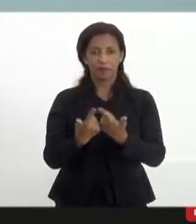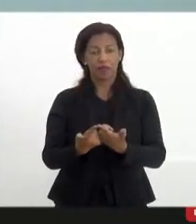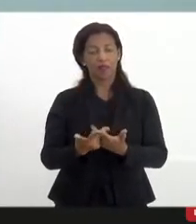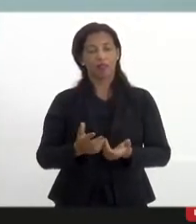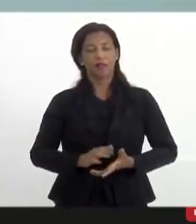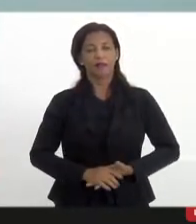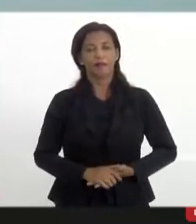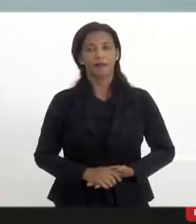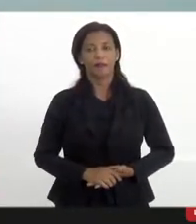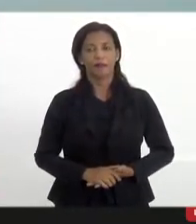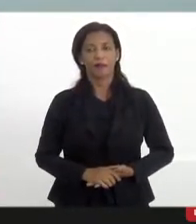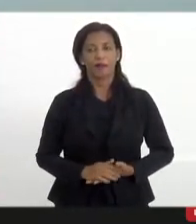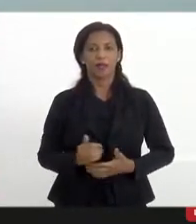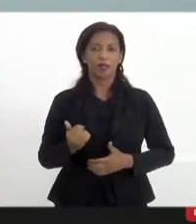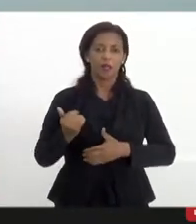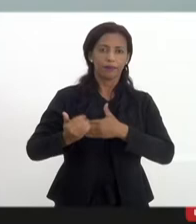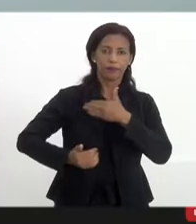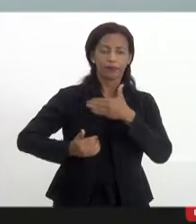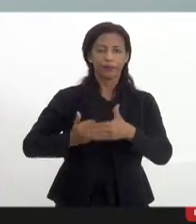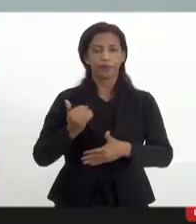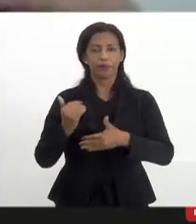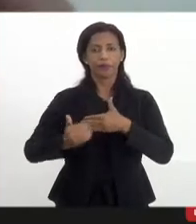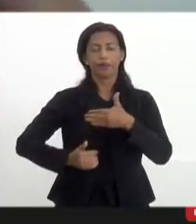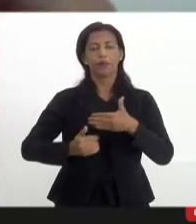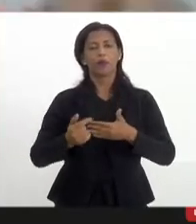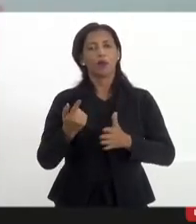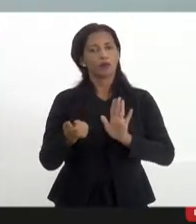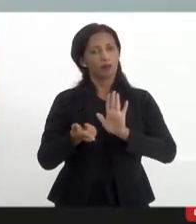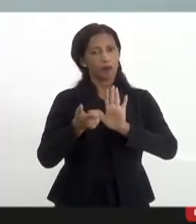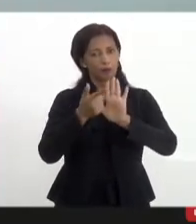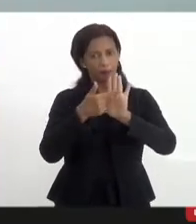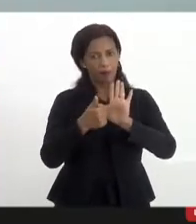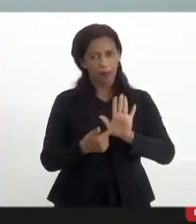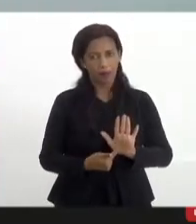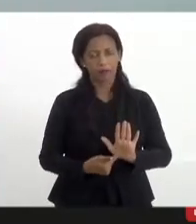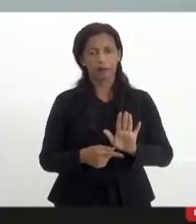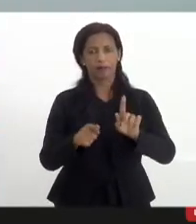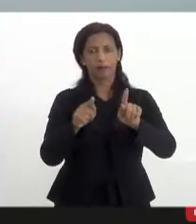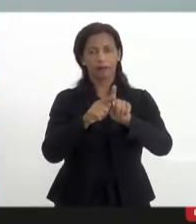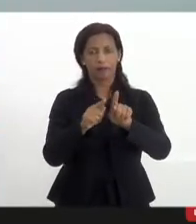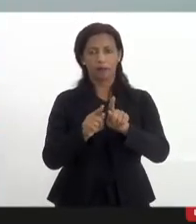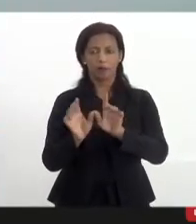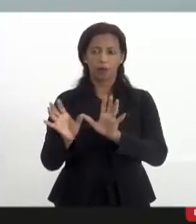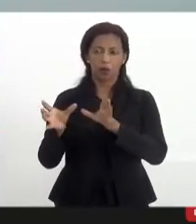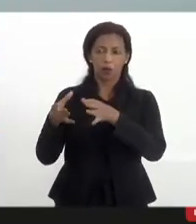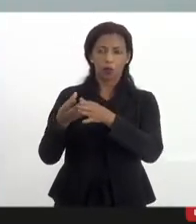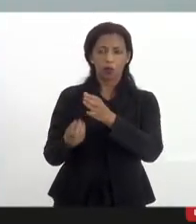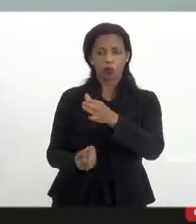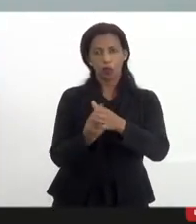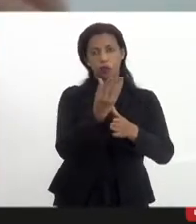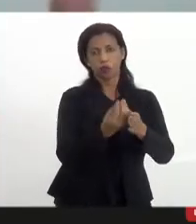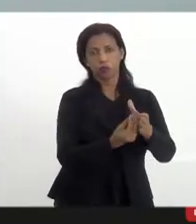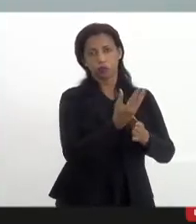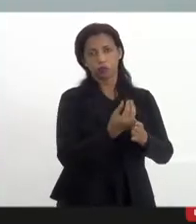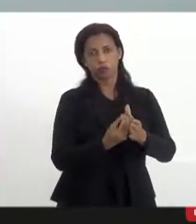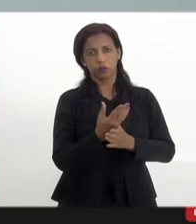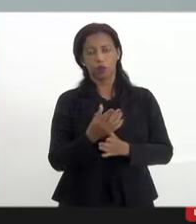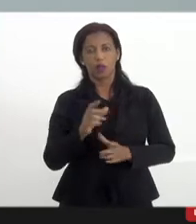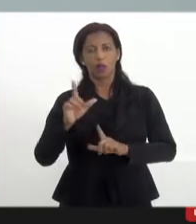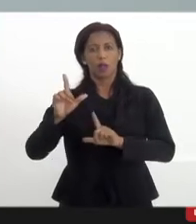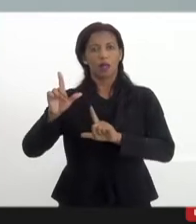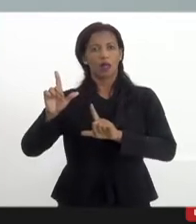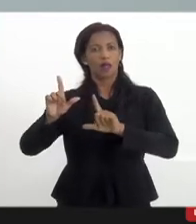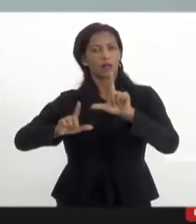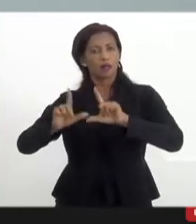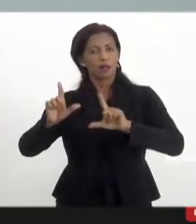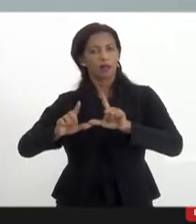registro e pouco a pouco a gente vai registrando também demais entidades que estão aqui presentes, teve comunitária